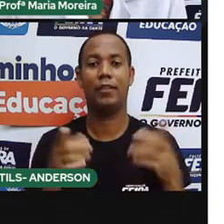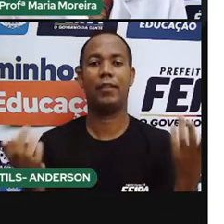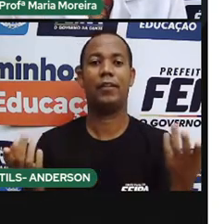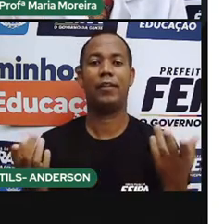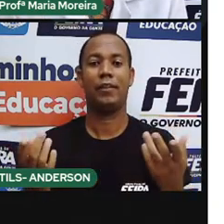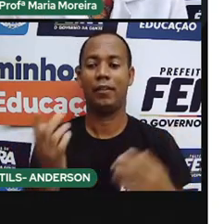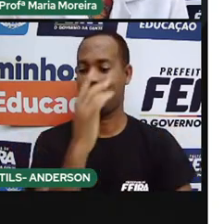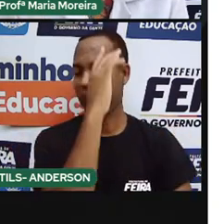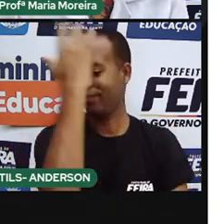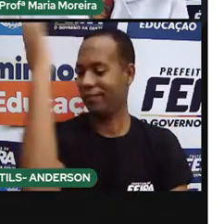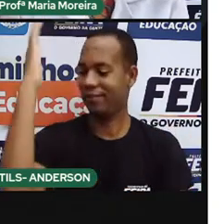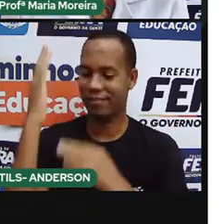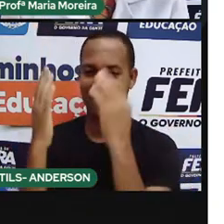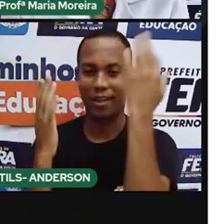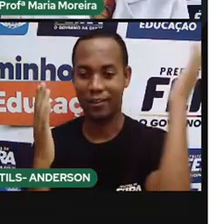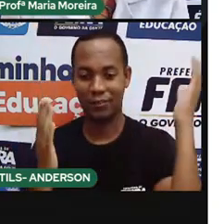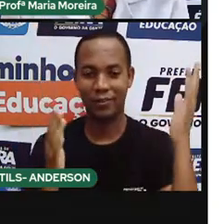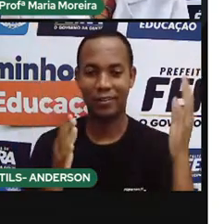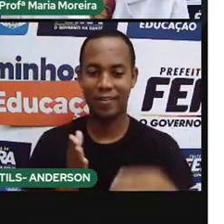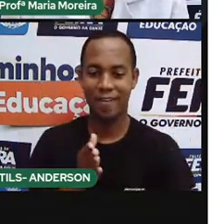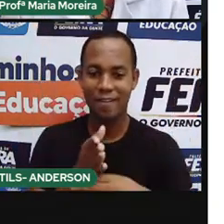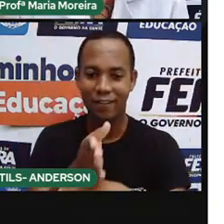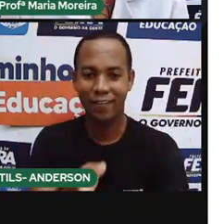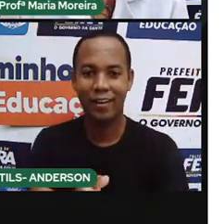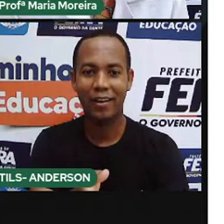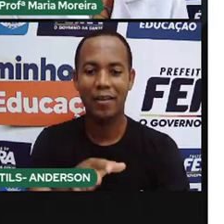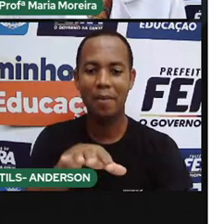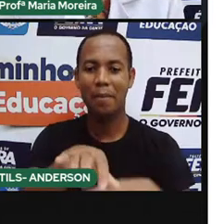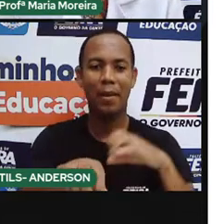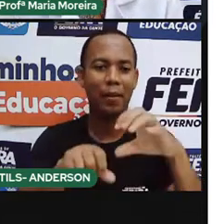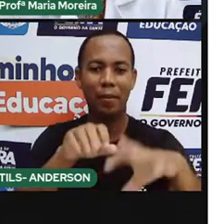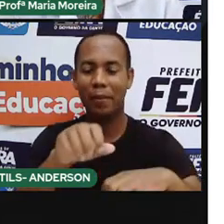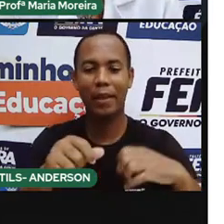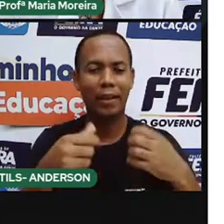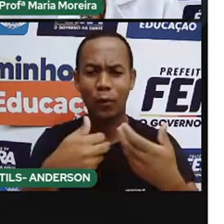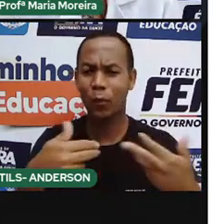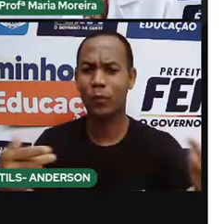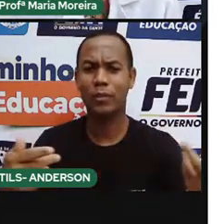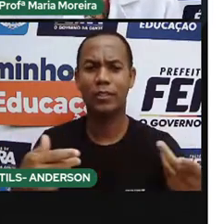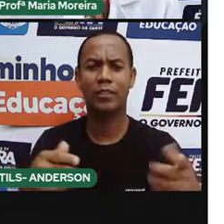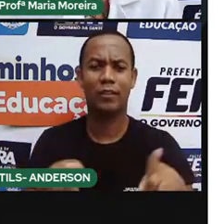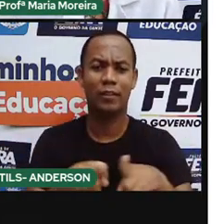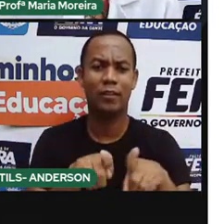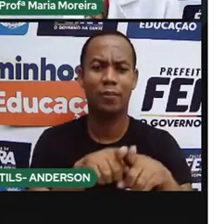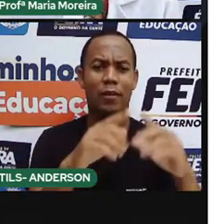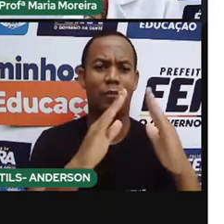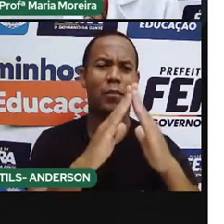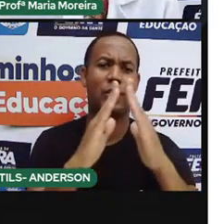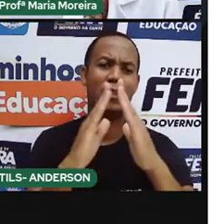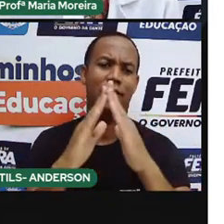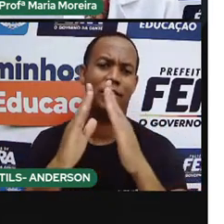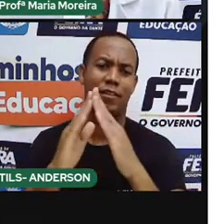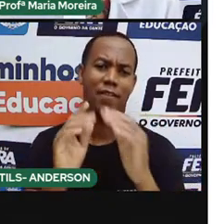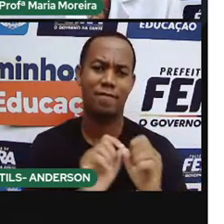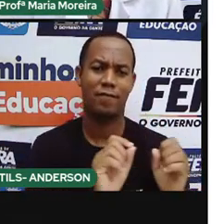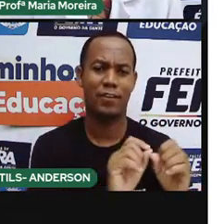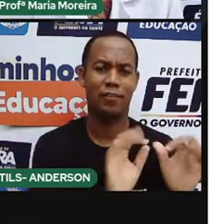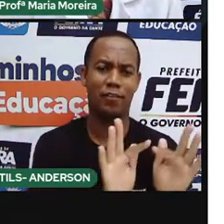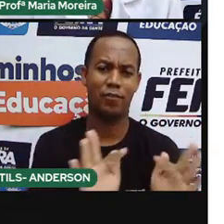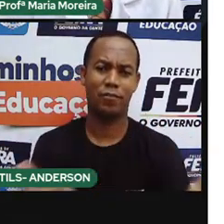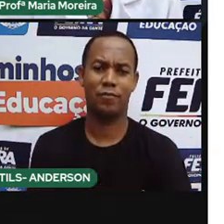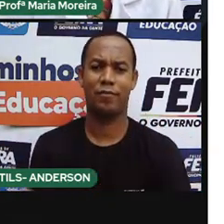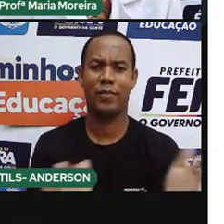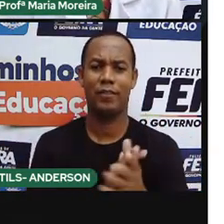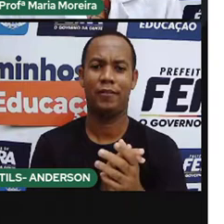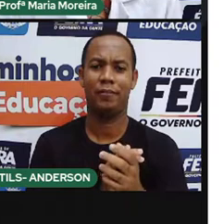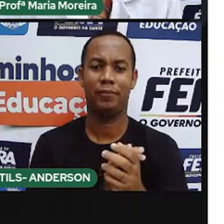natureza, que a Pró também mostrou imagens, né, sobre a moradia dos indígenas. Bom,